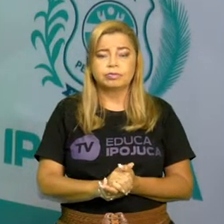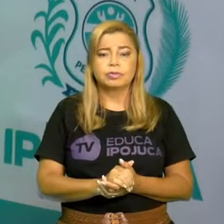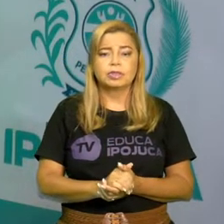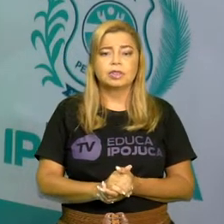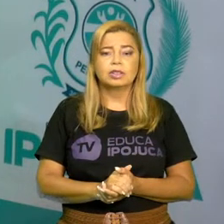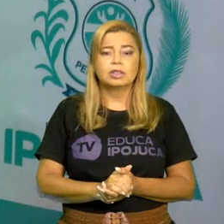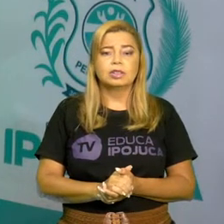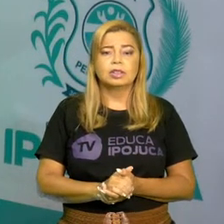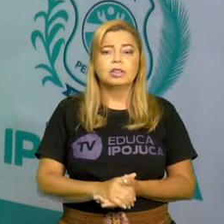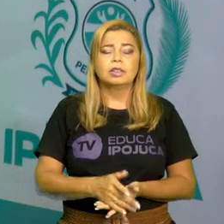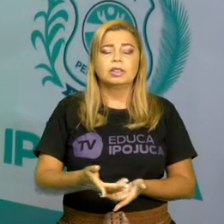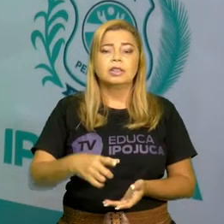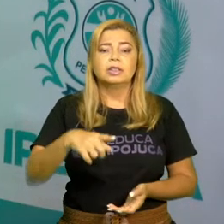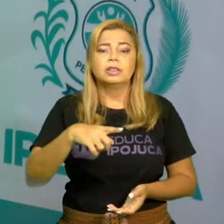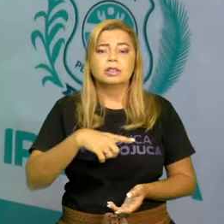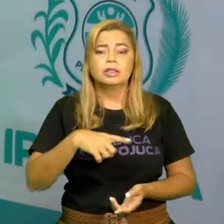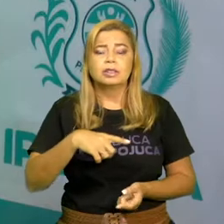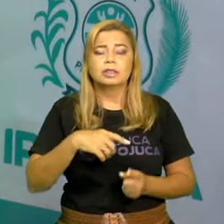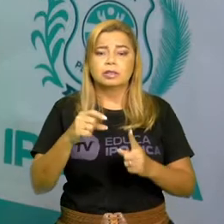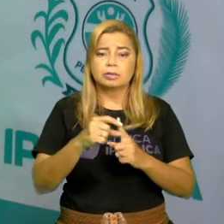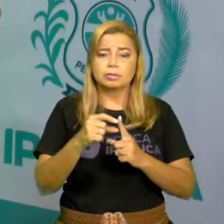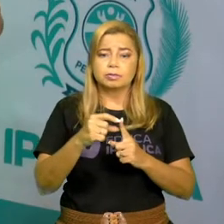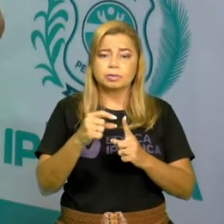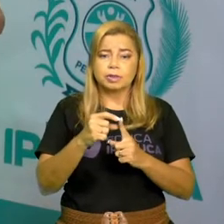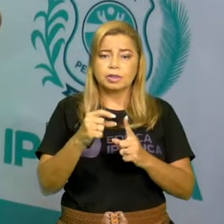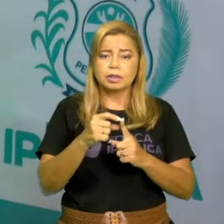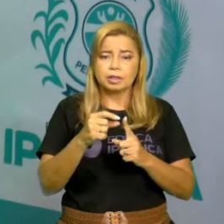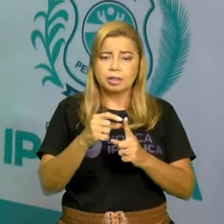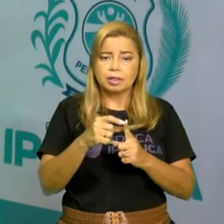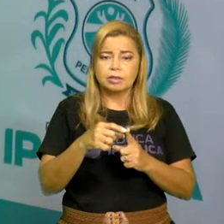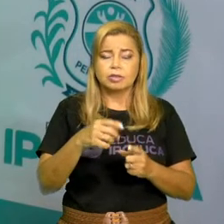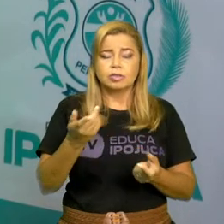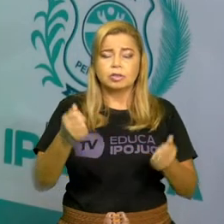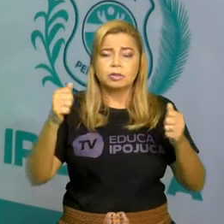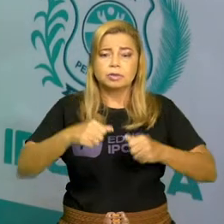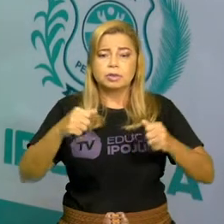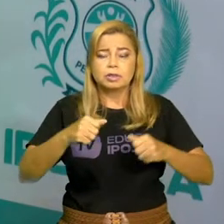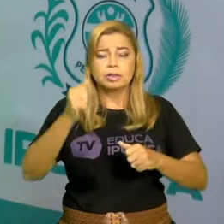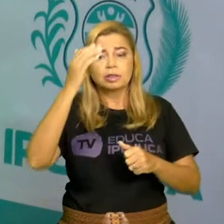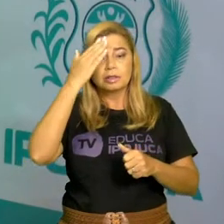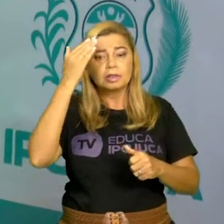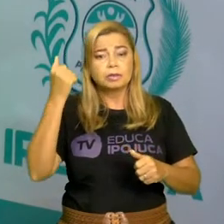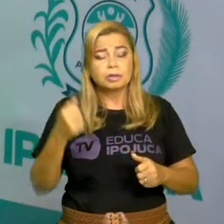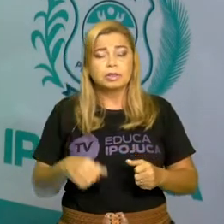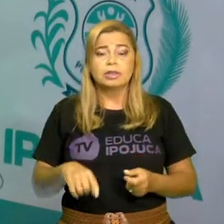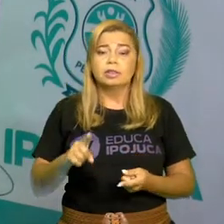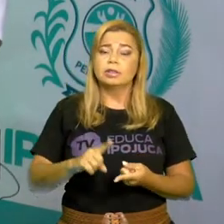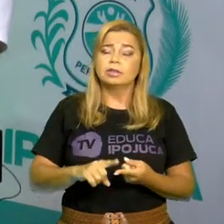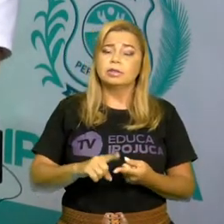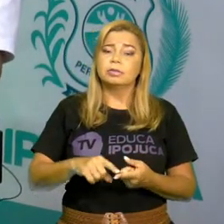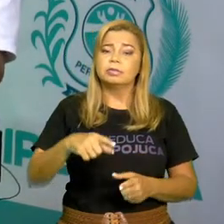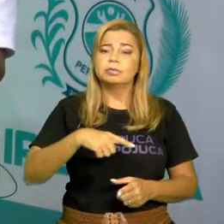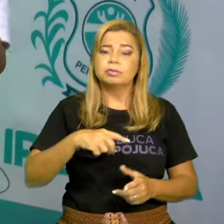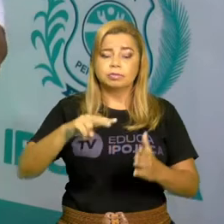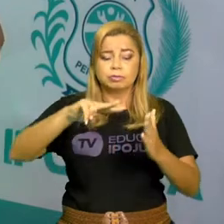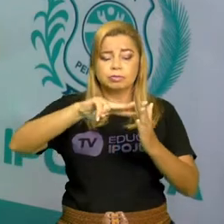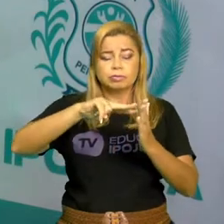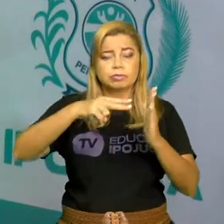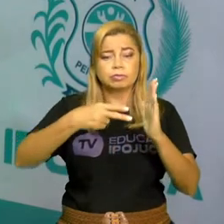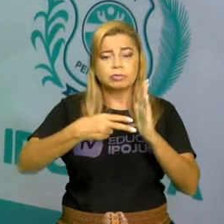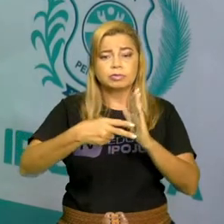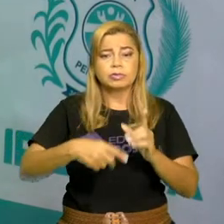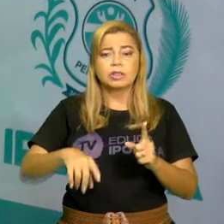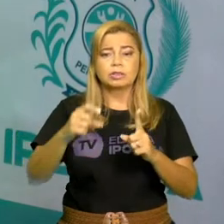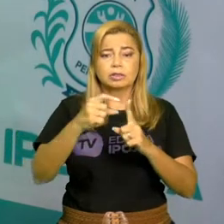saber que ali tem o significado daquela palavra. Às vezes a gente está estudando, a